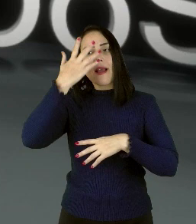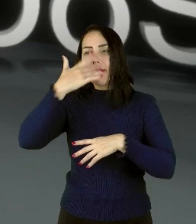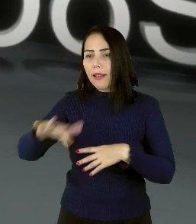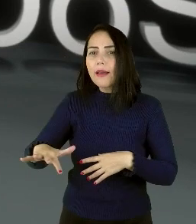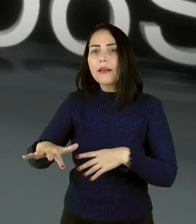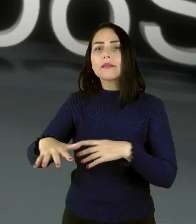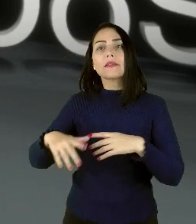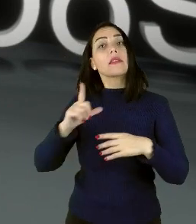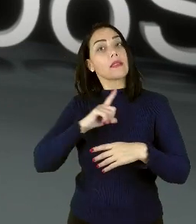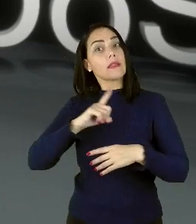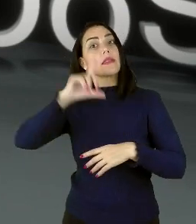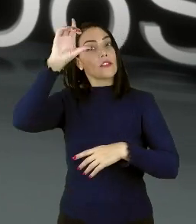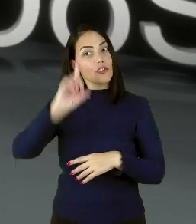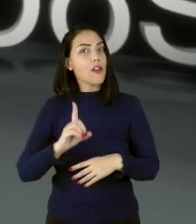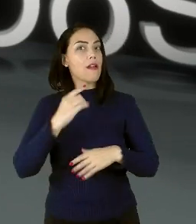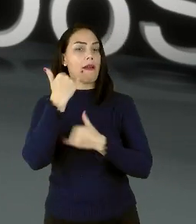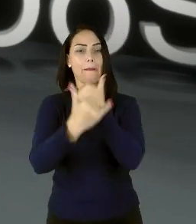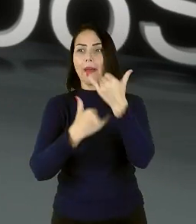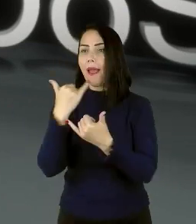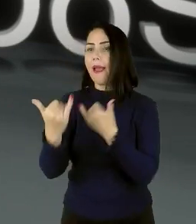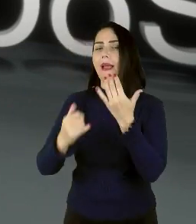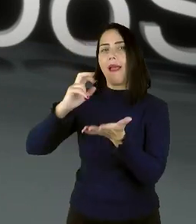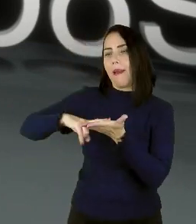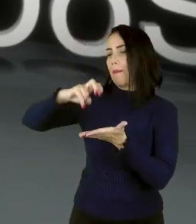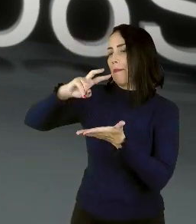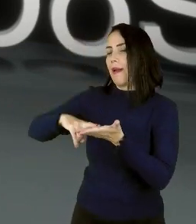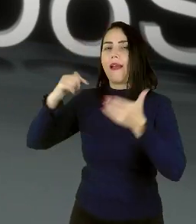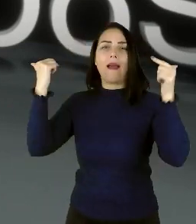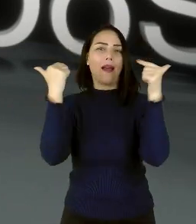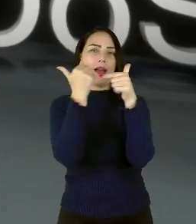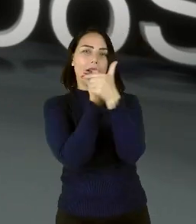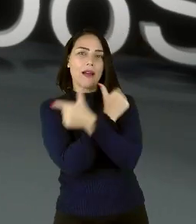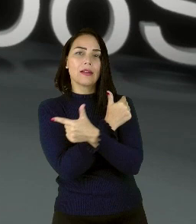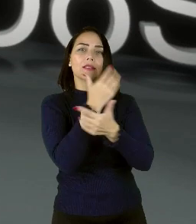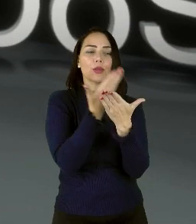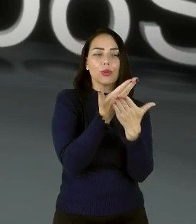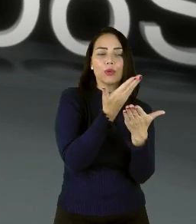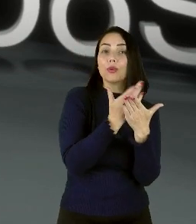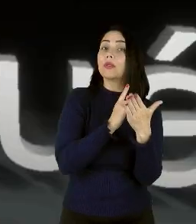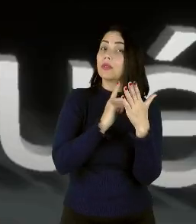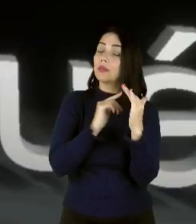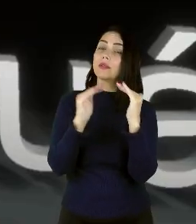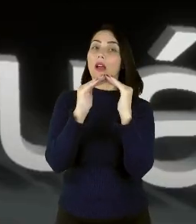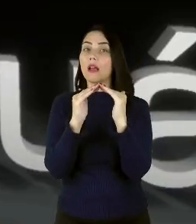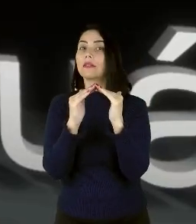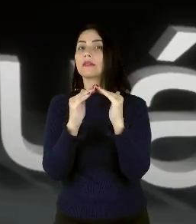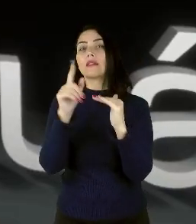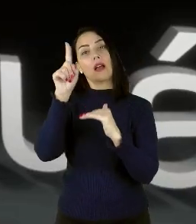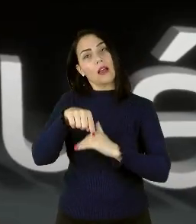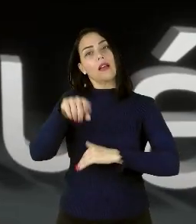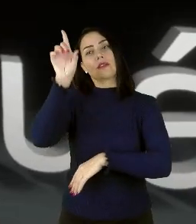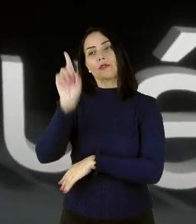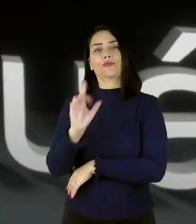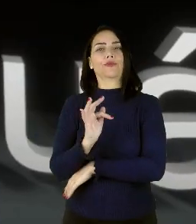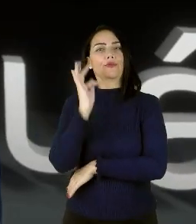crianças e tinham o direito de brincar, pular, sorrir, estudar e de ter um lar, esse